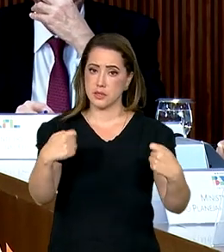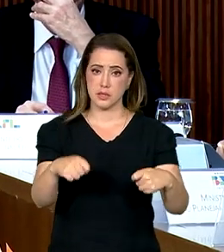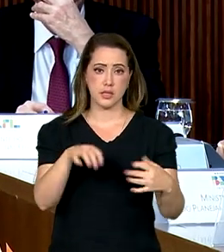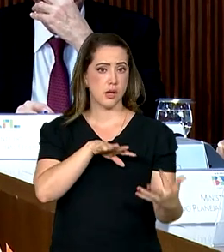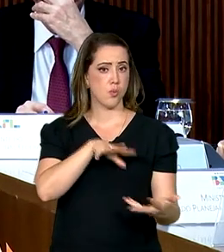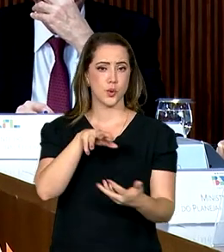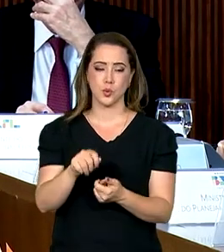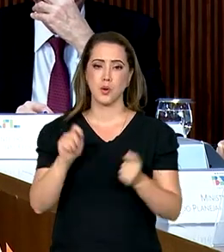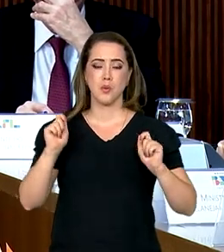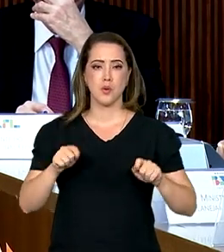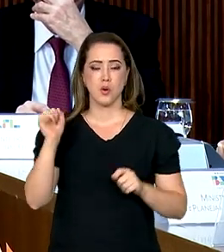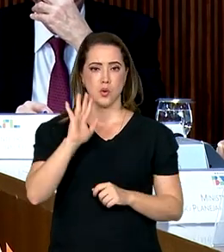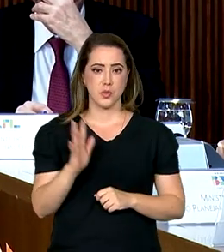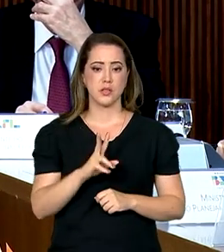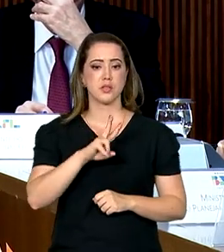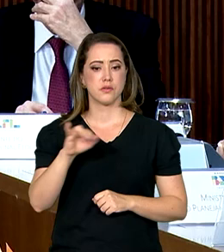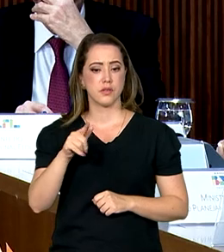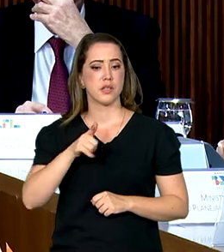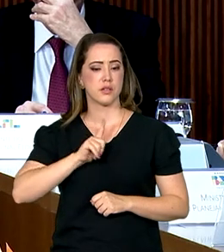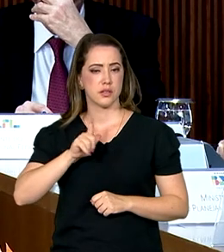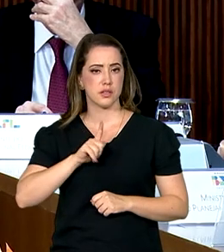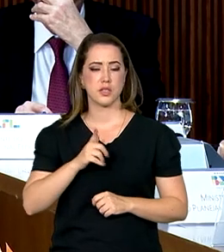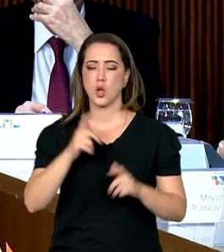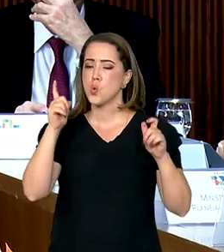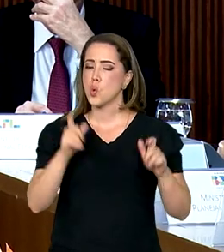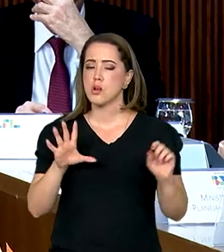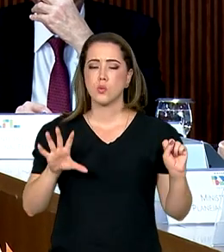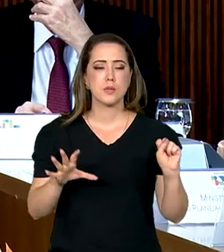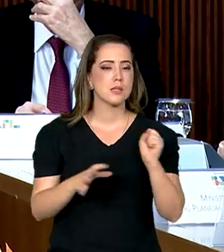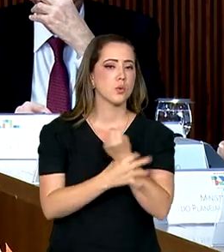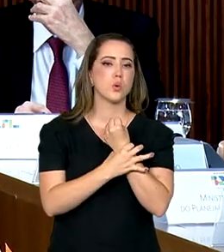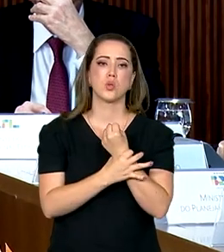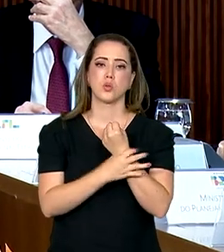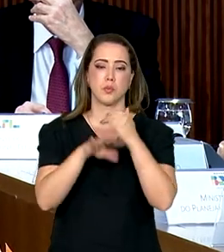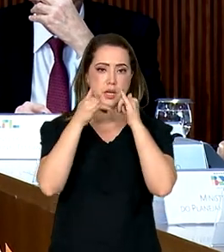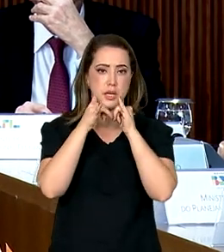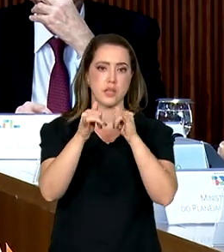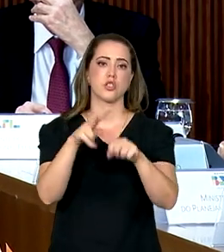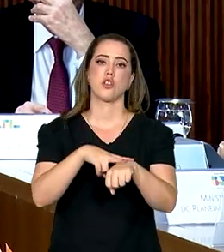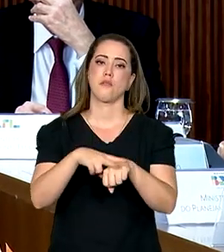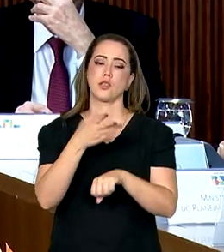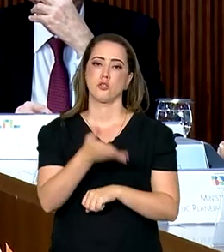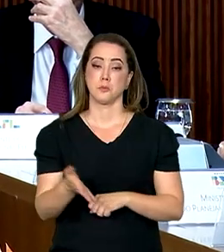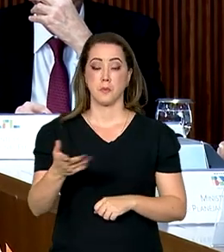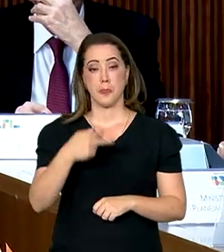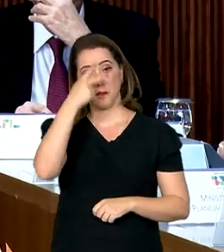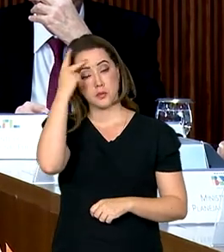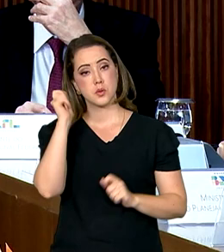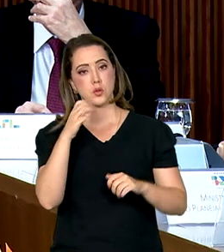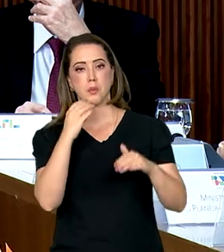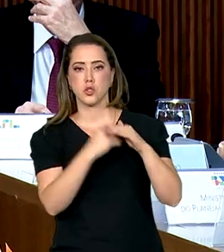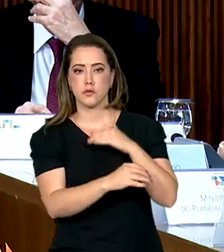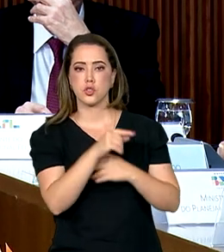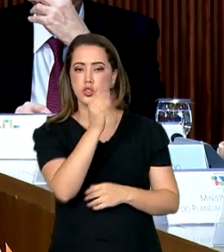humanidade, o Brasil é o ponto seguro para que as pessoas possam vir aqui, fazer os seus